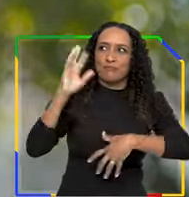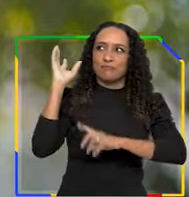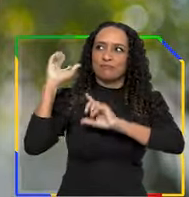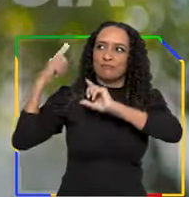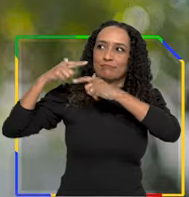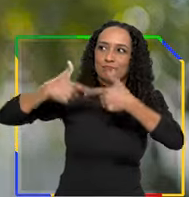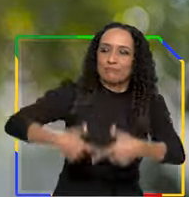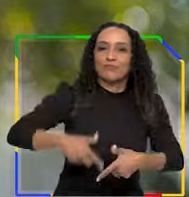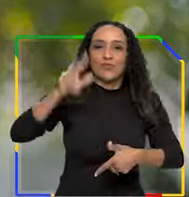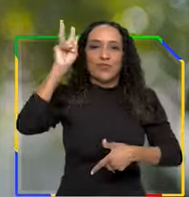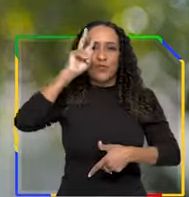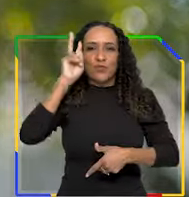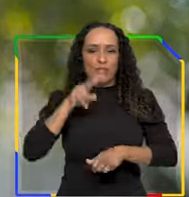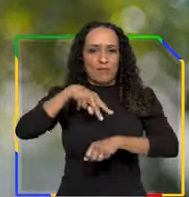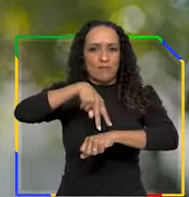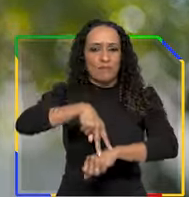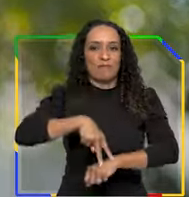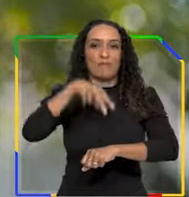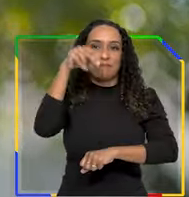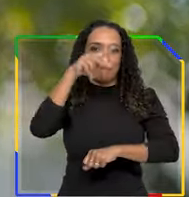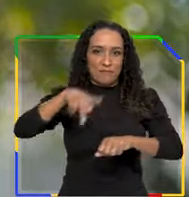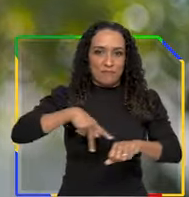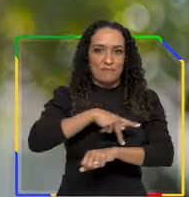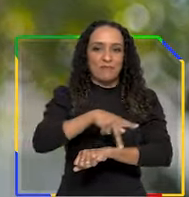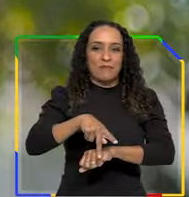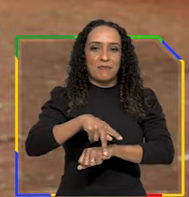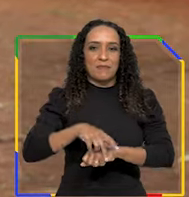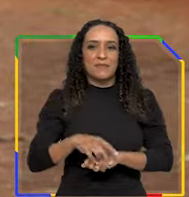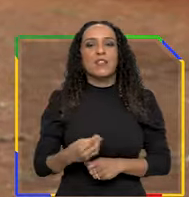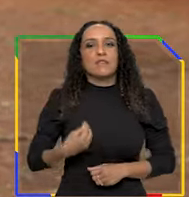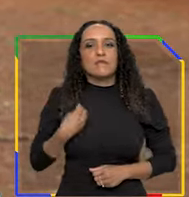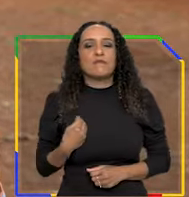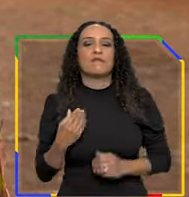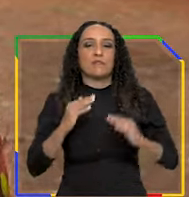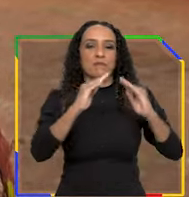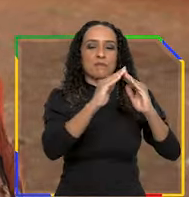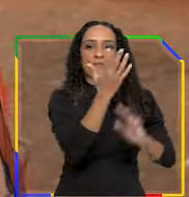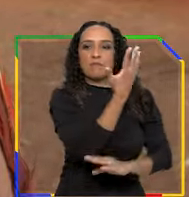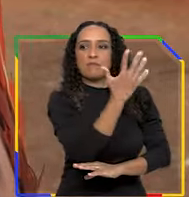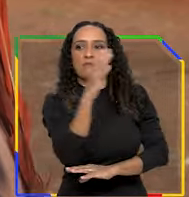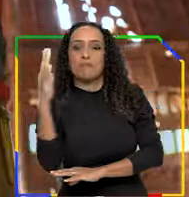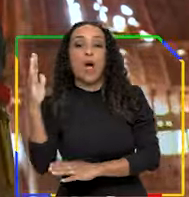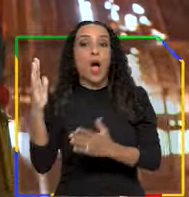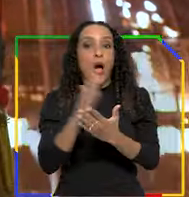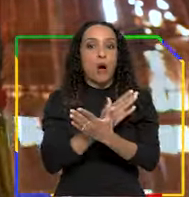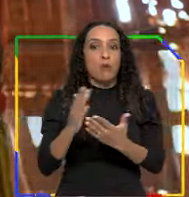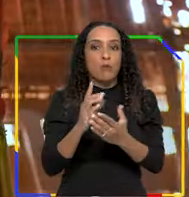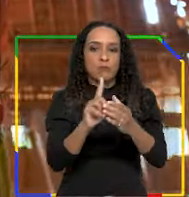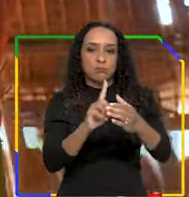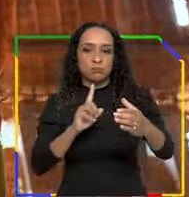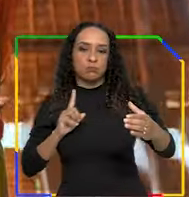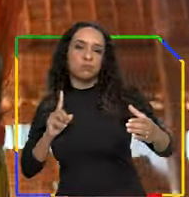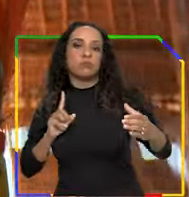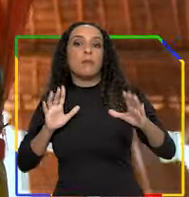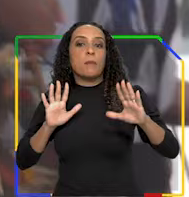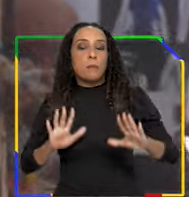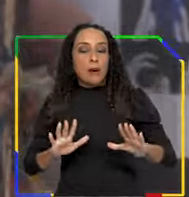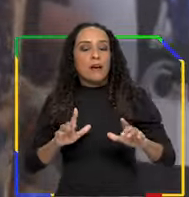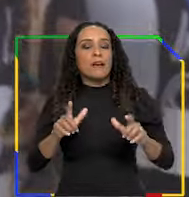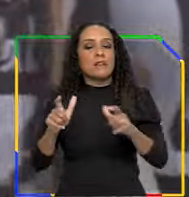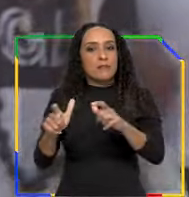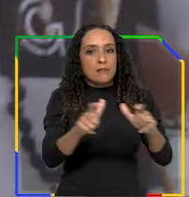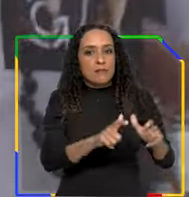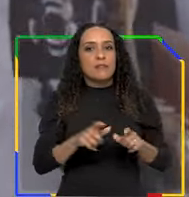tradições e histórias de resistência do nosso país. Vivemos em florestas, alguns de nós em áreas isoladas,